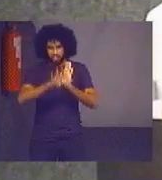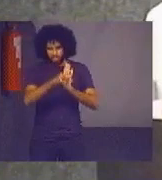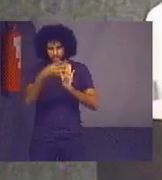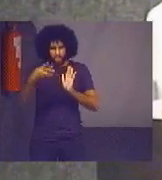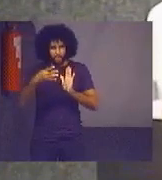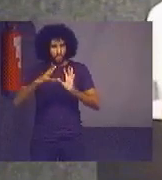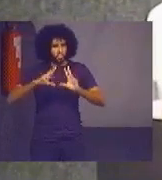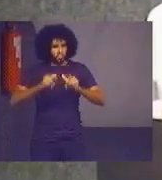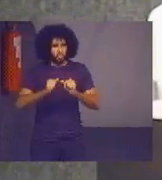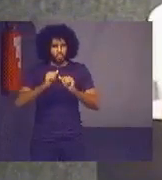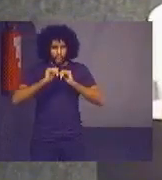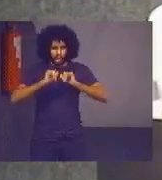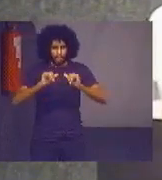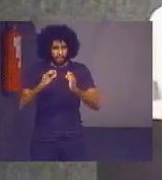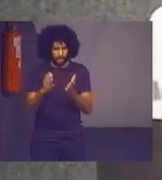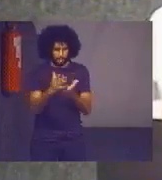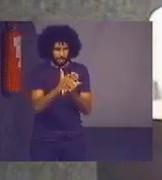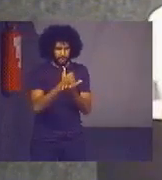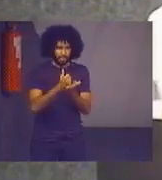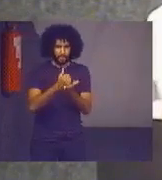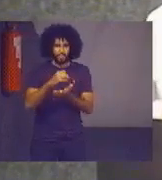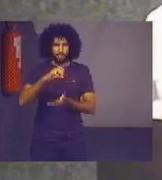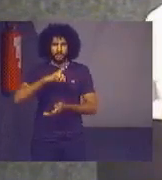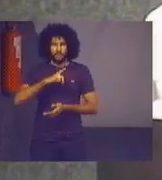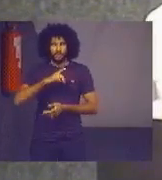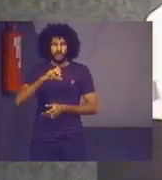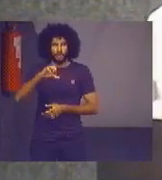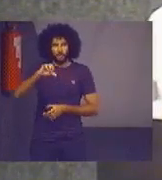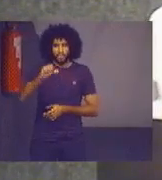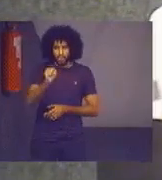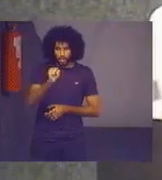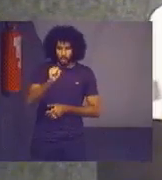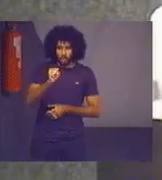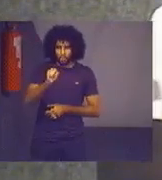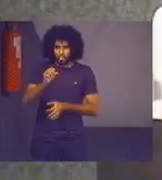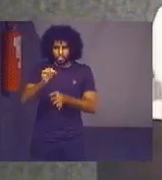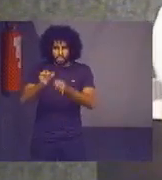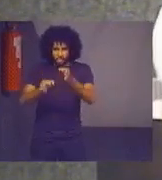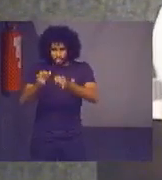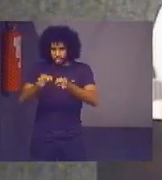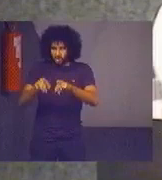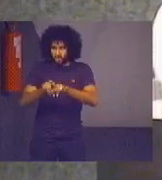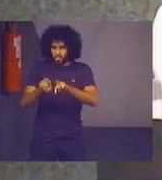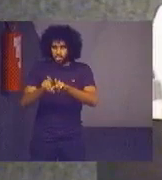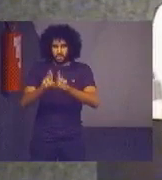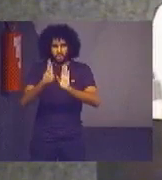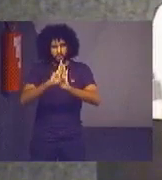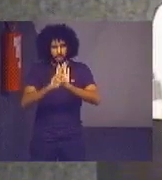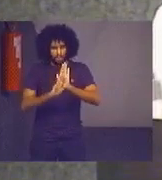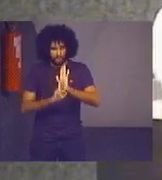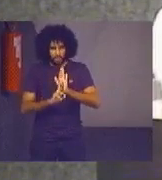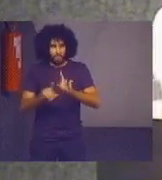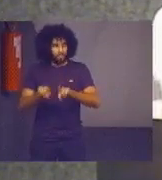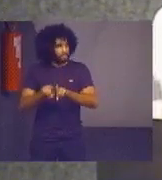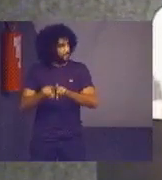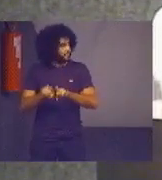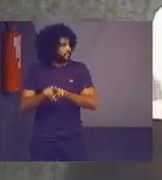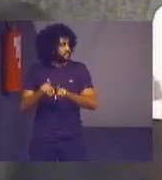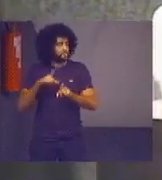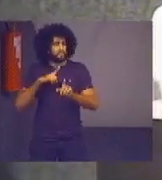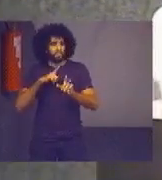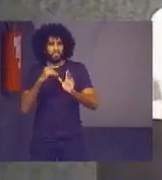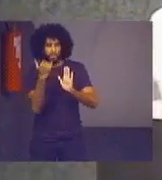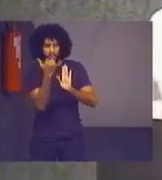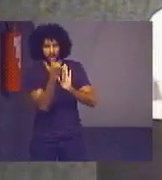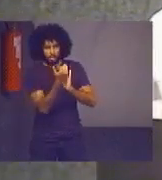os dados de todos os 90 tribunais e dos conselhos em um único relatório e a gente poder estar lançando o relatório,